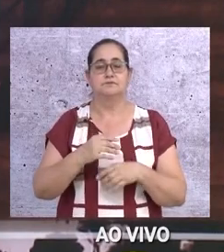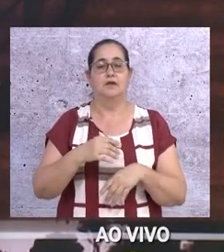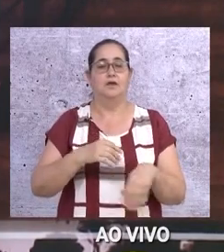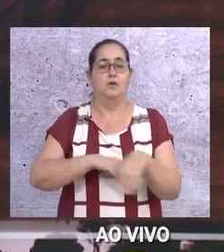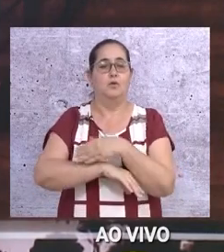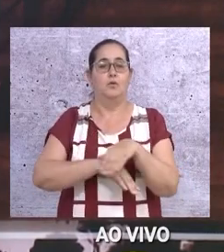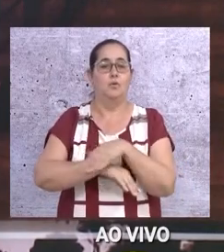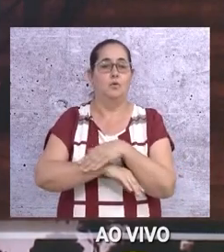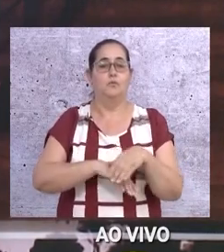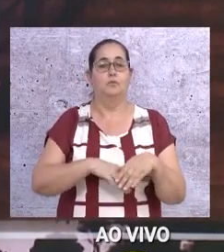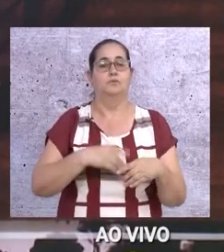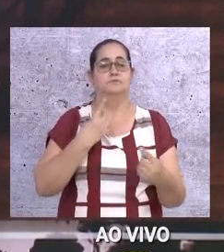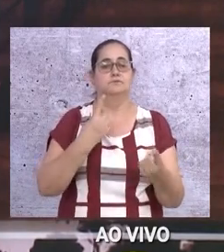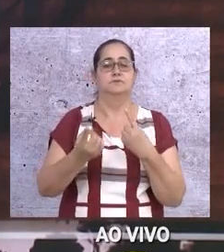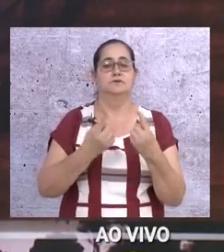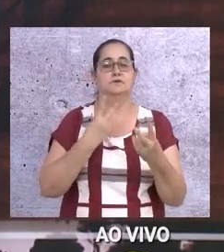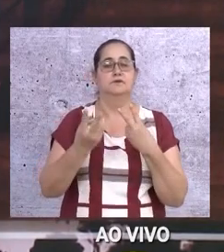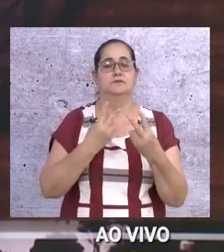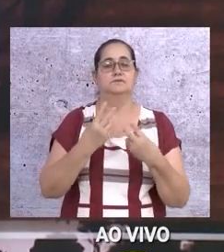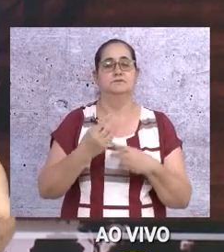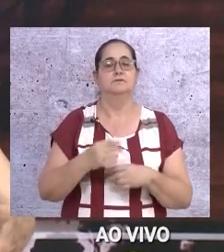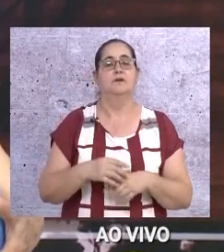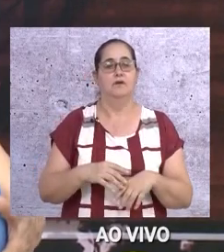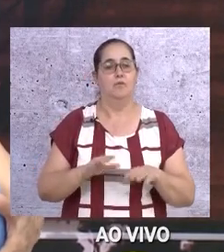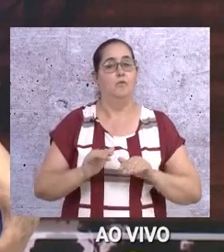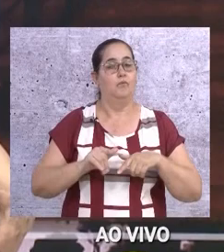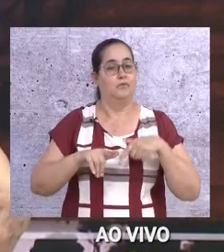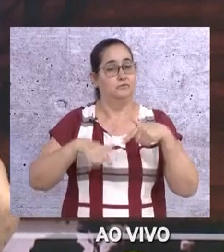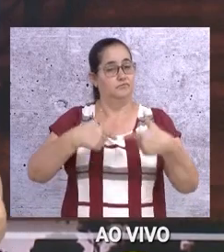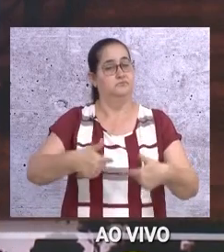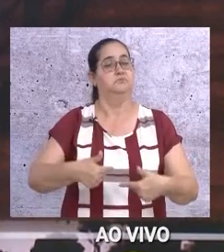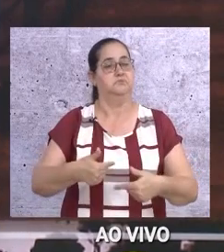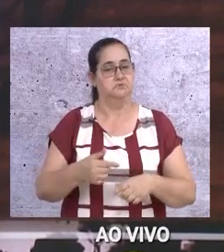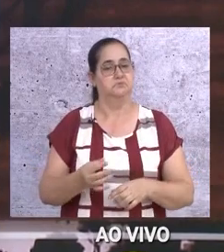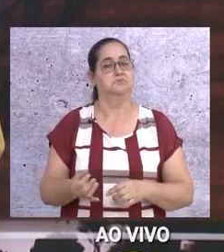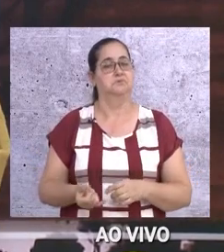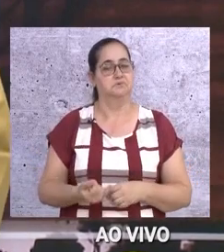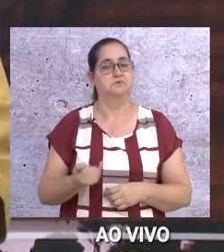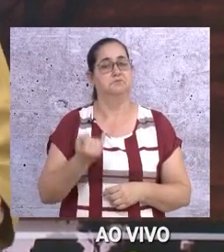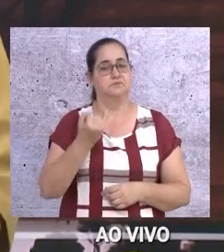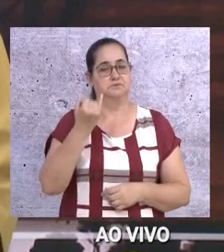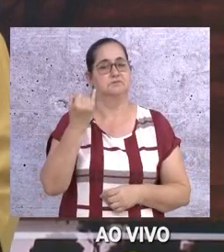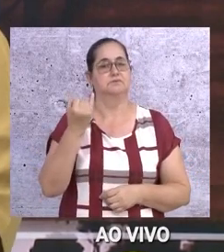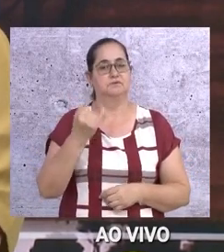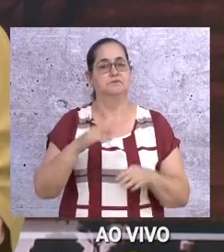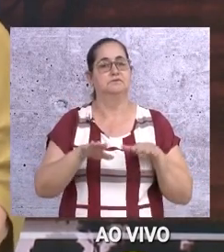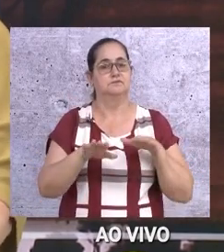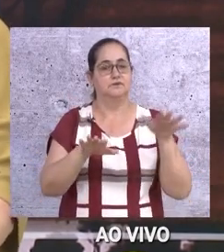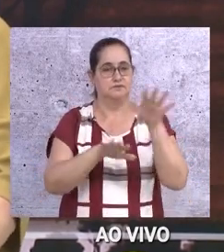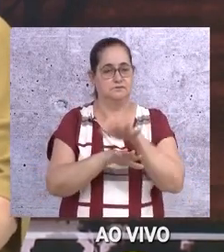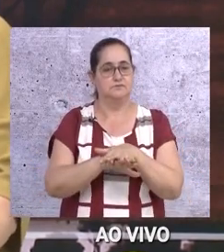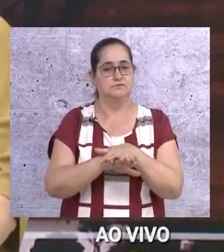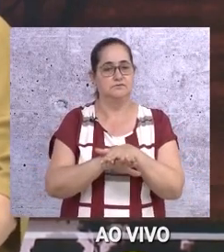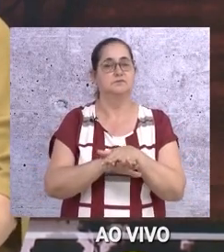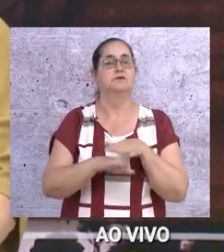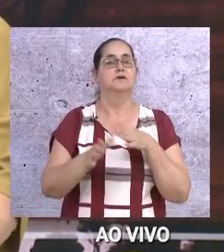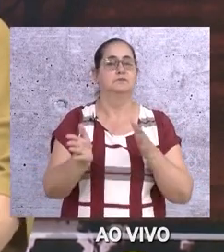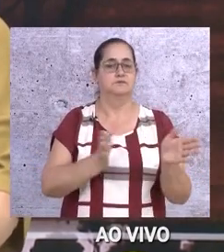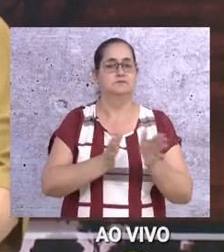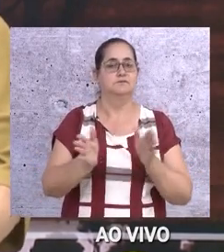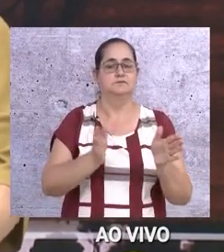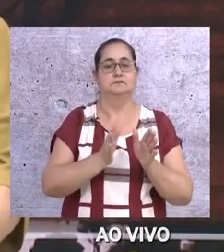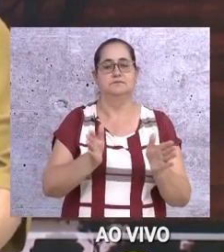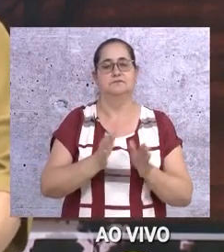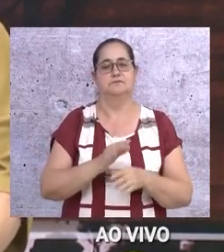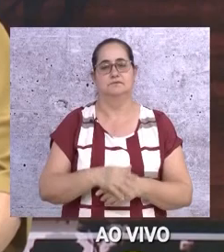principais. Então, pela primeira vez, é um avanço muito grande essa questão da acessibilidade reconhecida